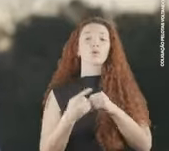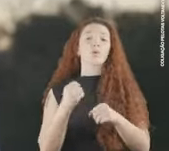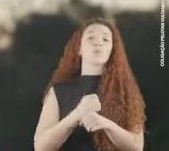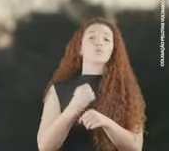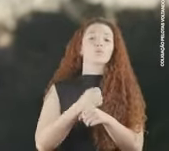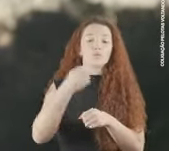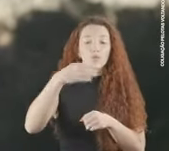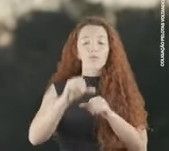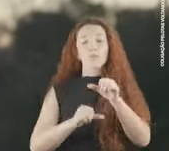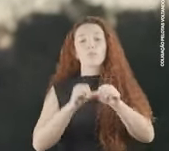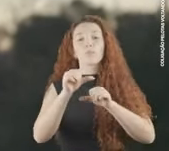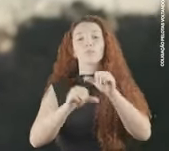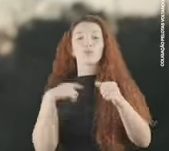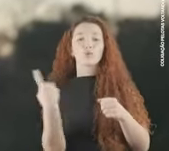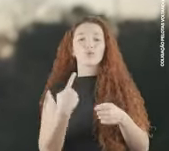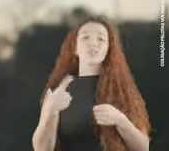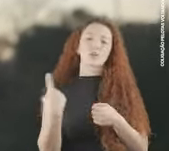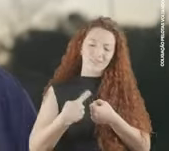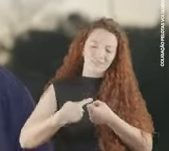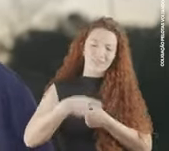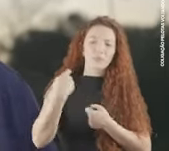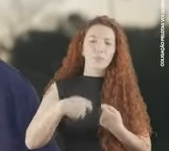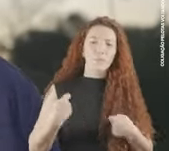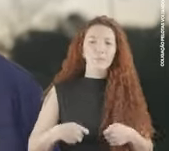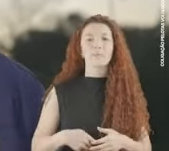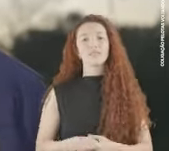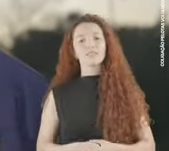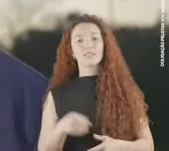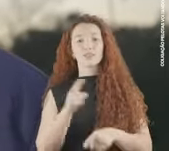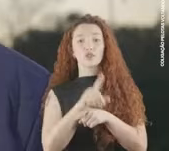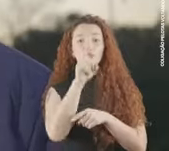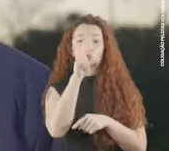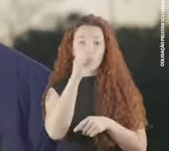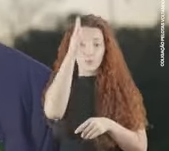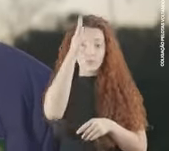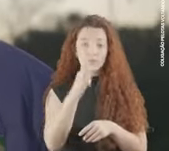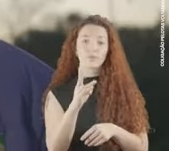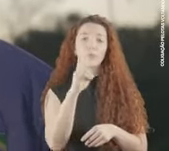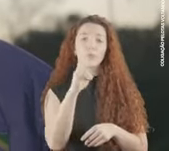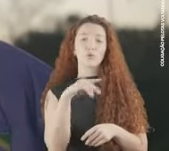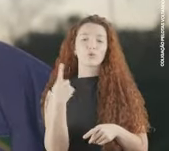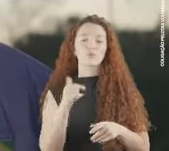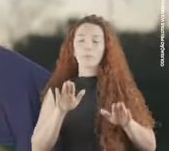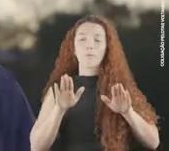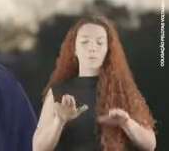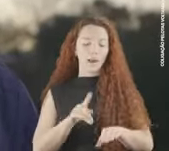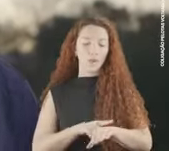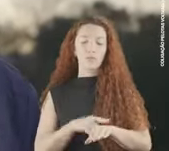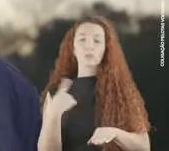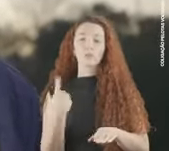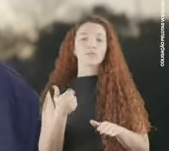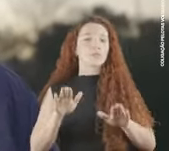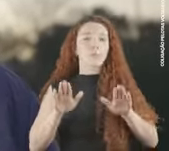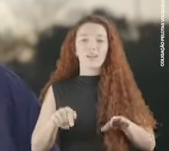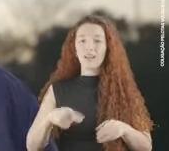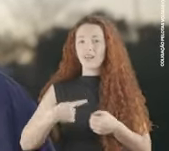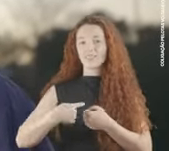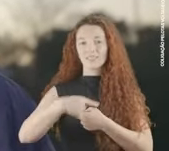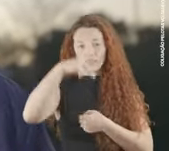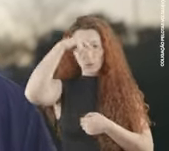nós. Para nos enviar para esta batalha. Para nos trazer a força da sua palavra e convicção. Dia 12,